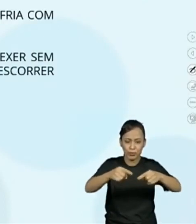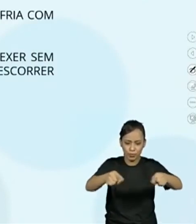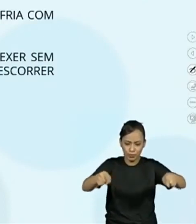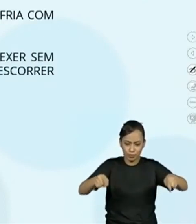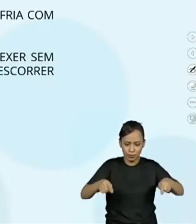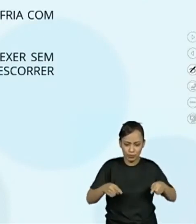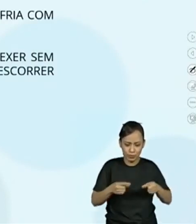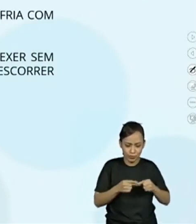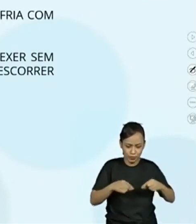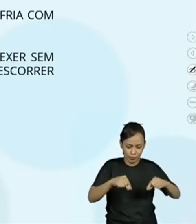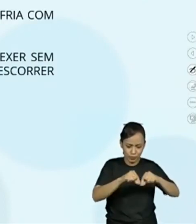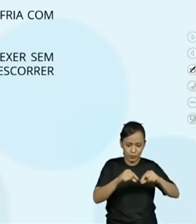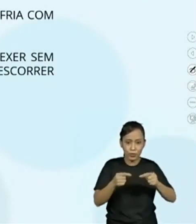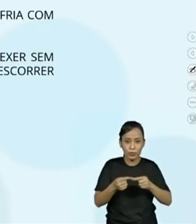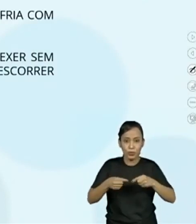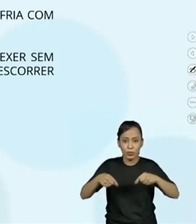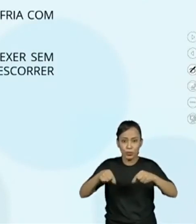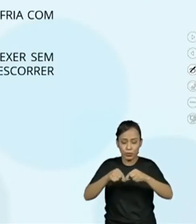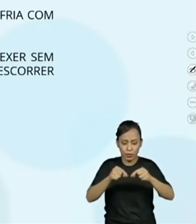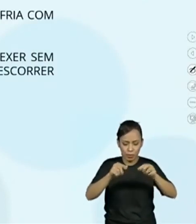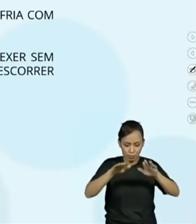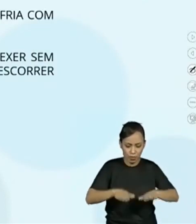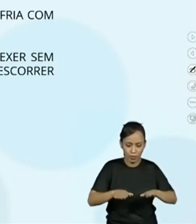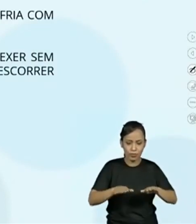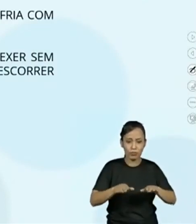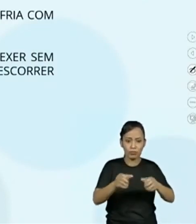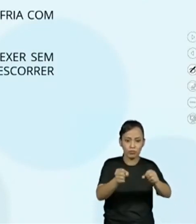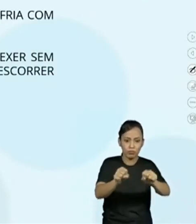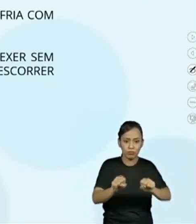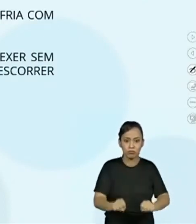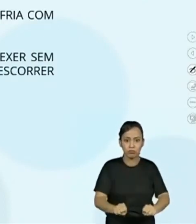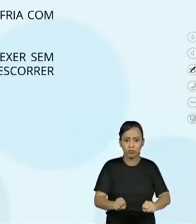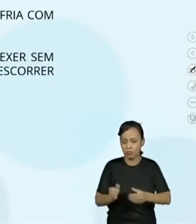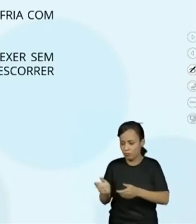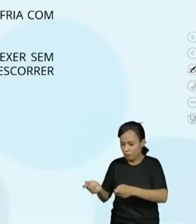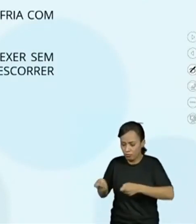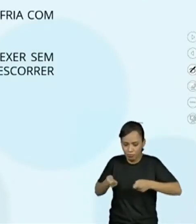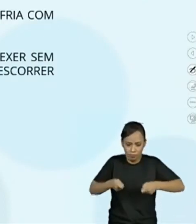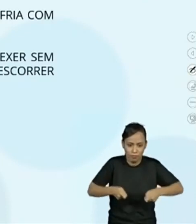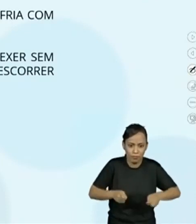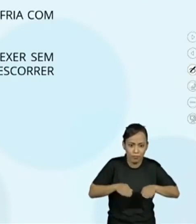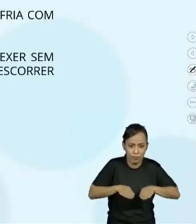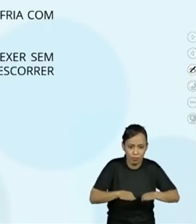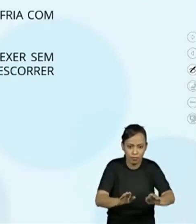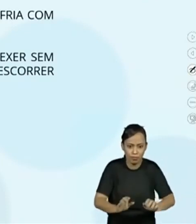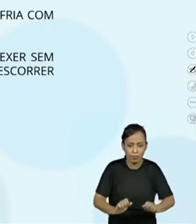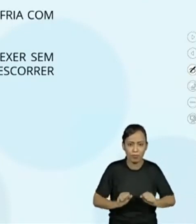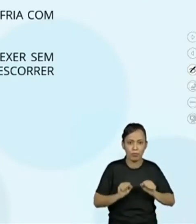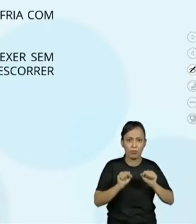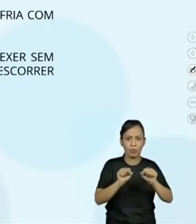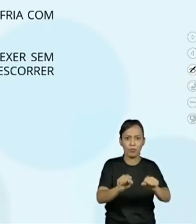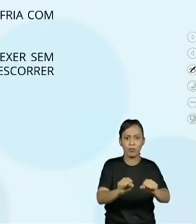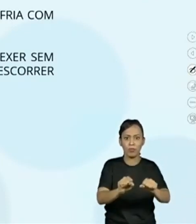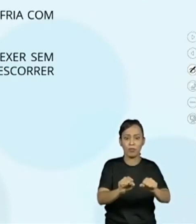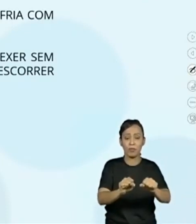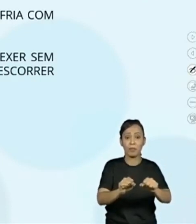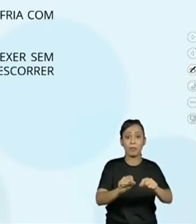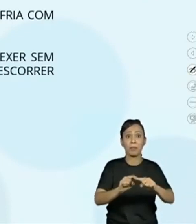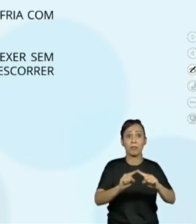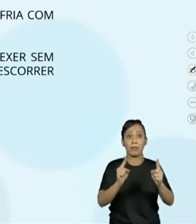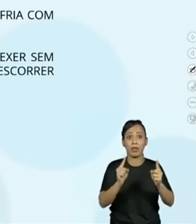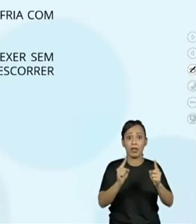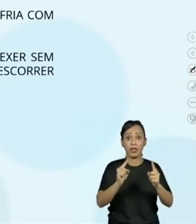Ligar o fogo. Quando começar a crescer, mexer sem parar. Retirar quando